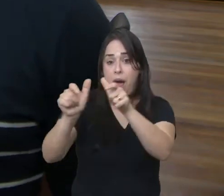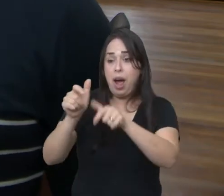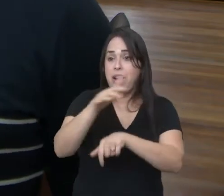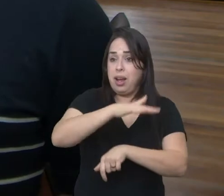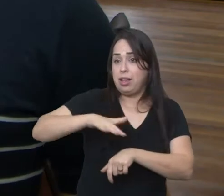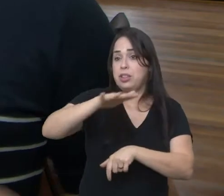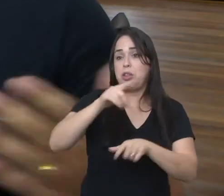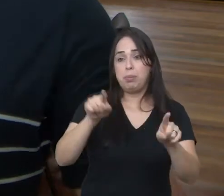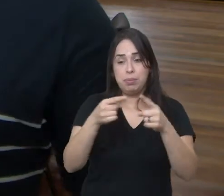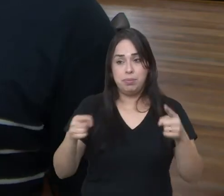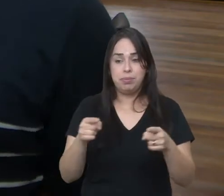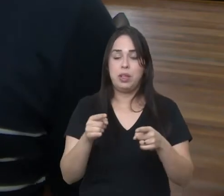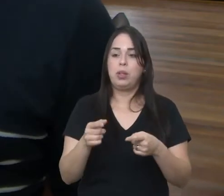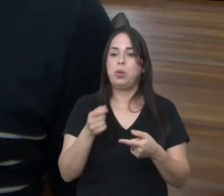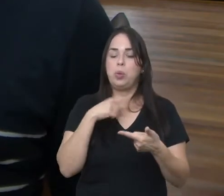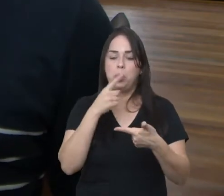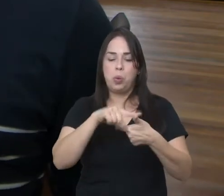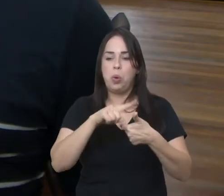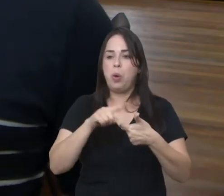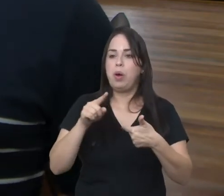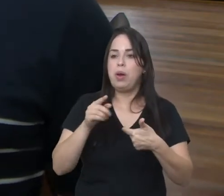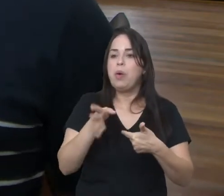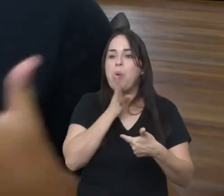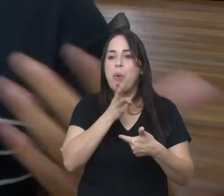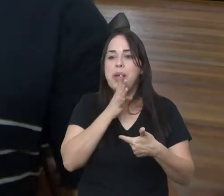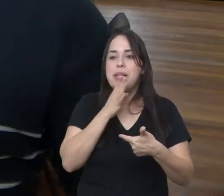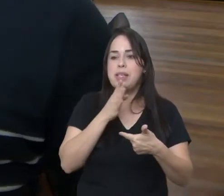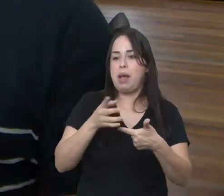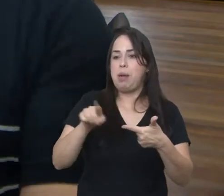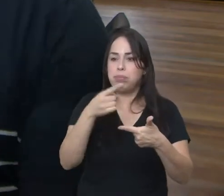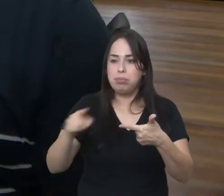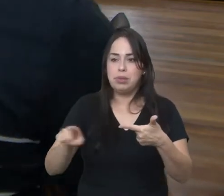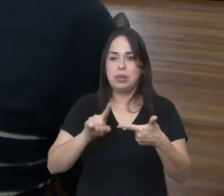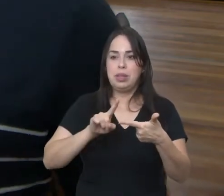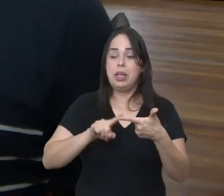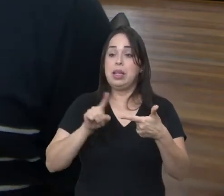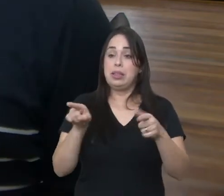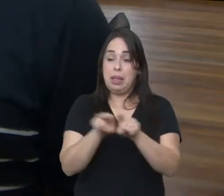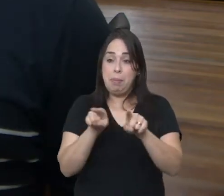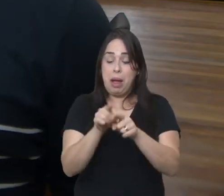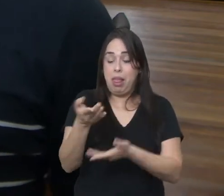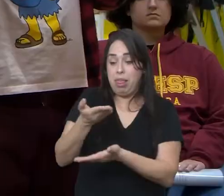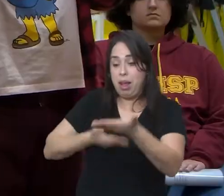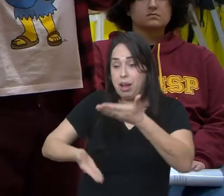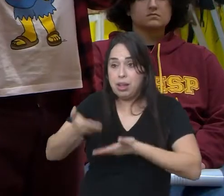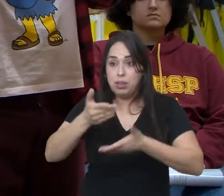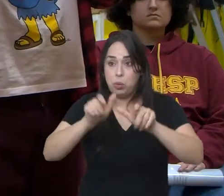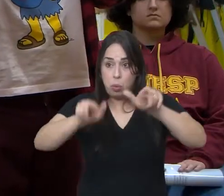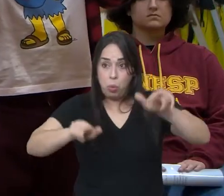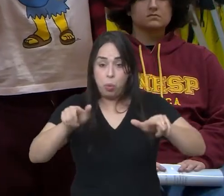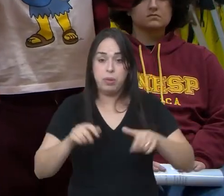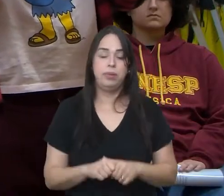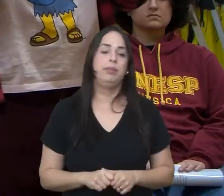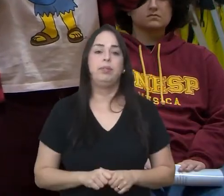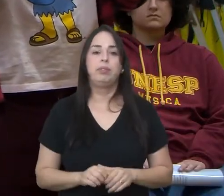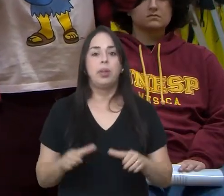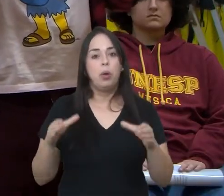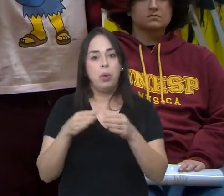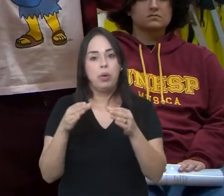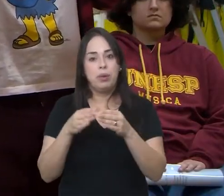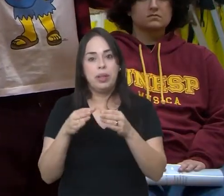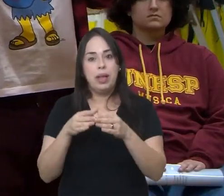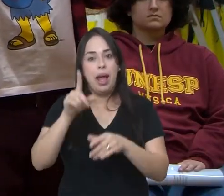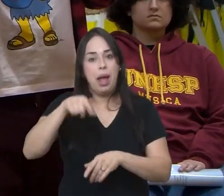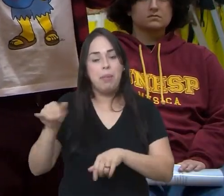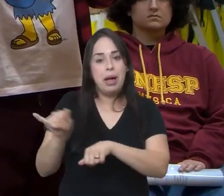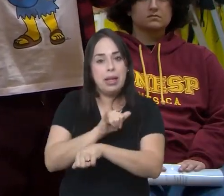no conhecimento musical na relação interpessoal com outros músicos. O Coro Sinfônico além de ser uma